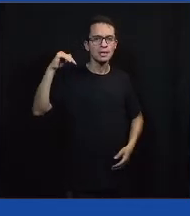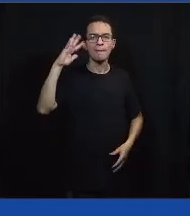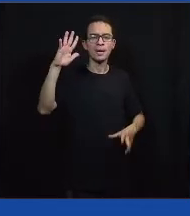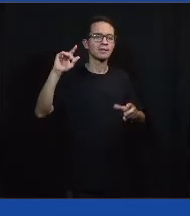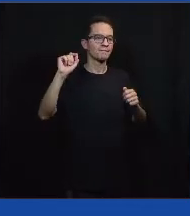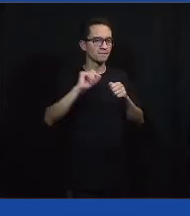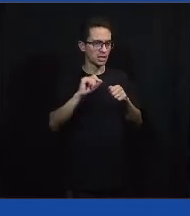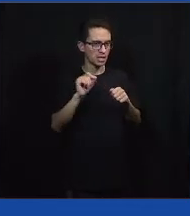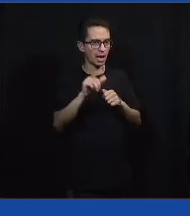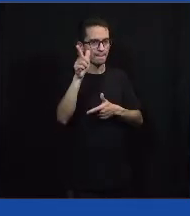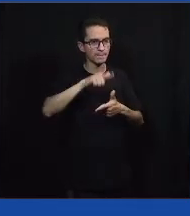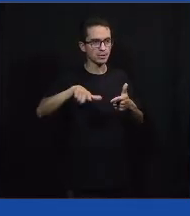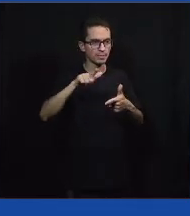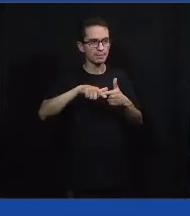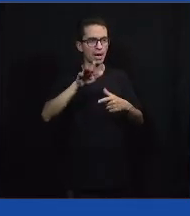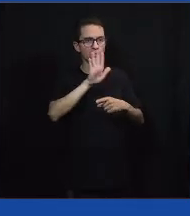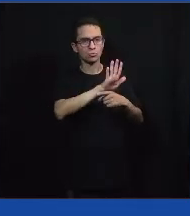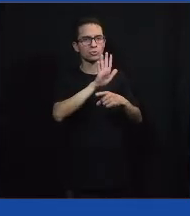problema que a gente está lidando?